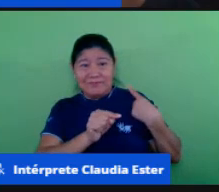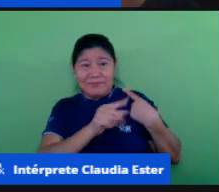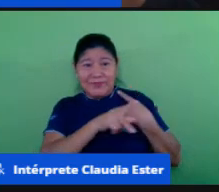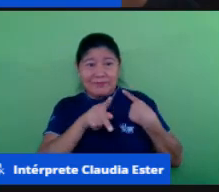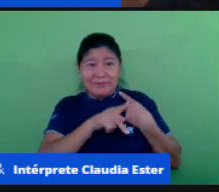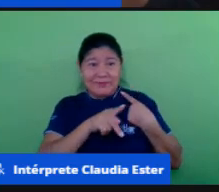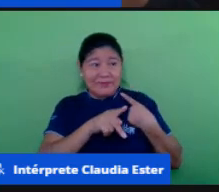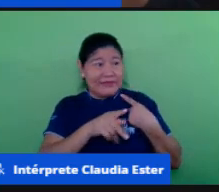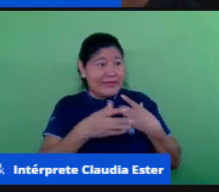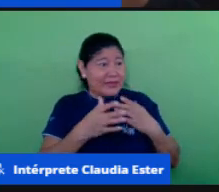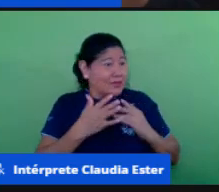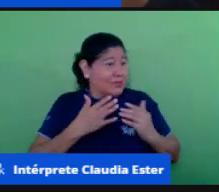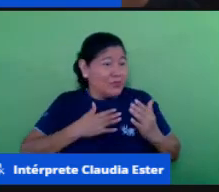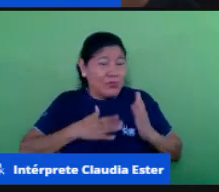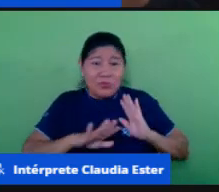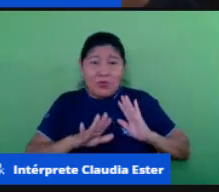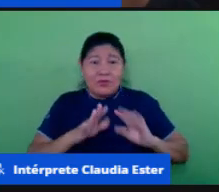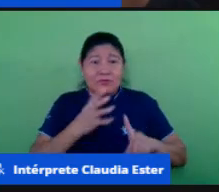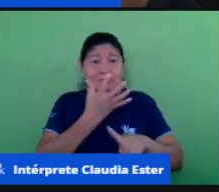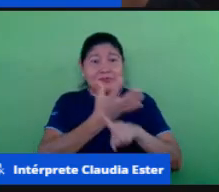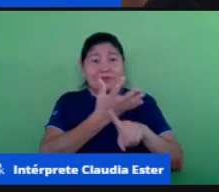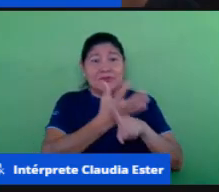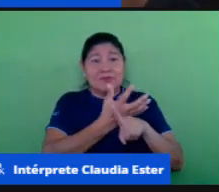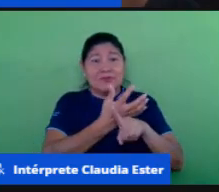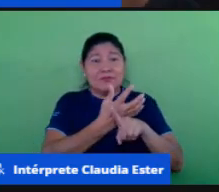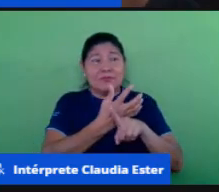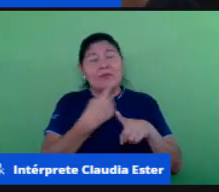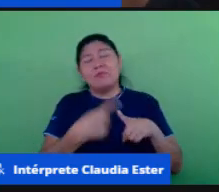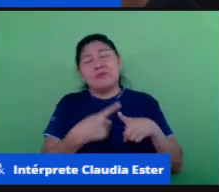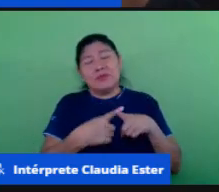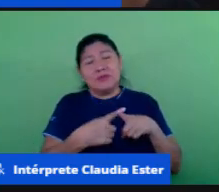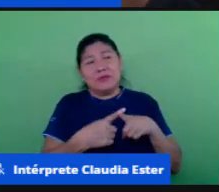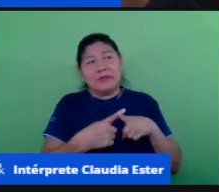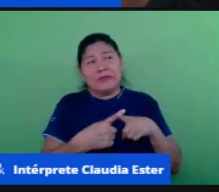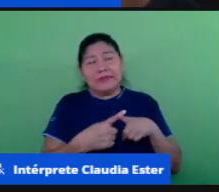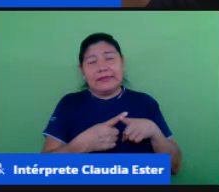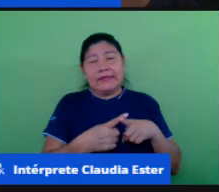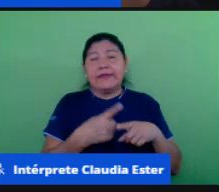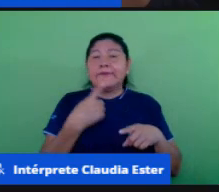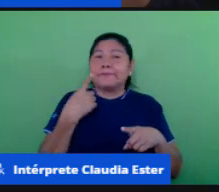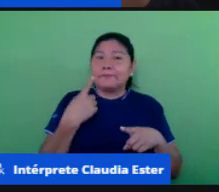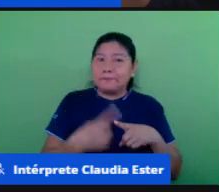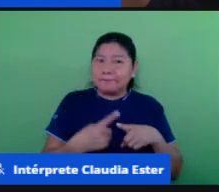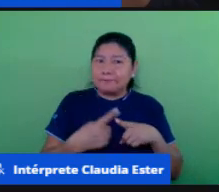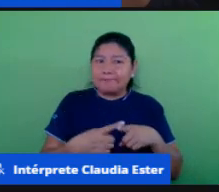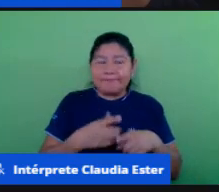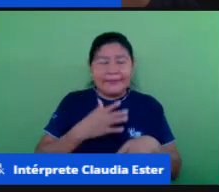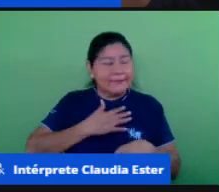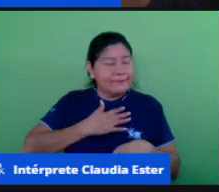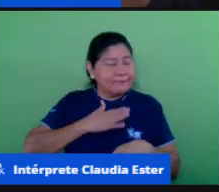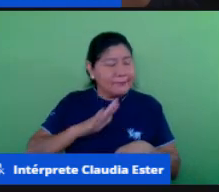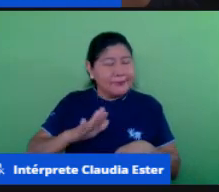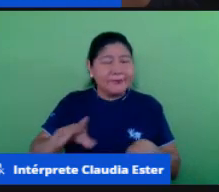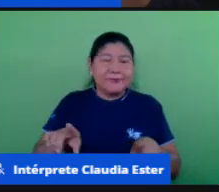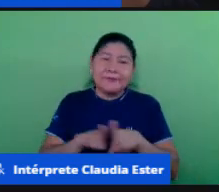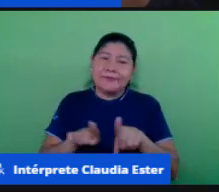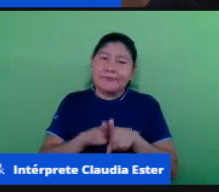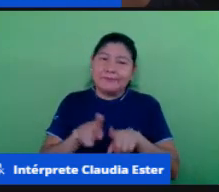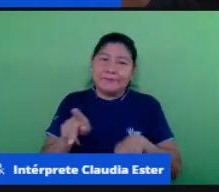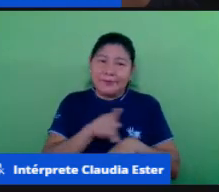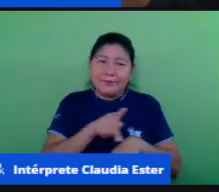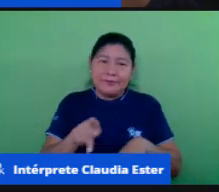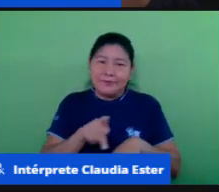gosta de tal disciplina mas por que professor e nesse momento aqui de interação